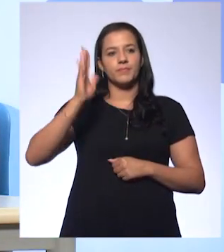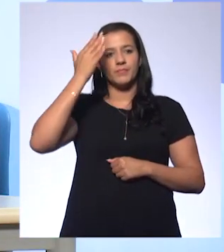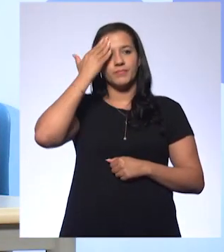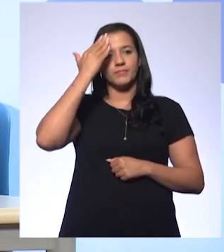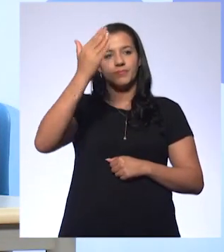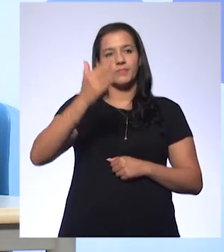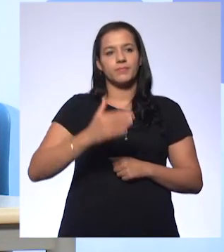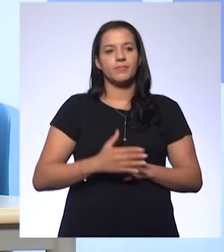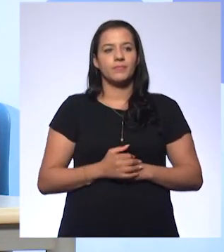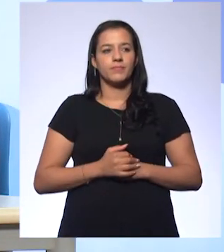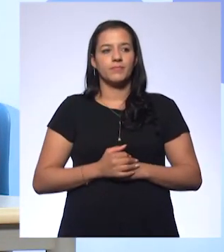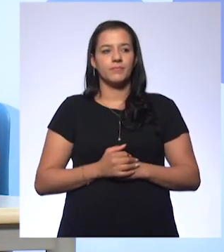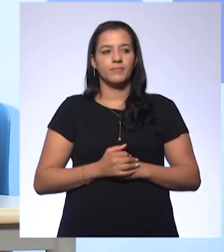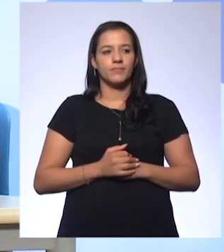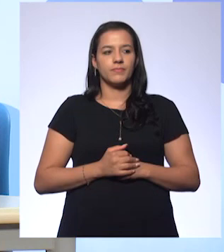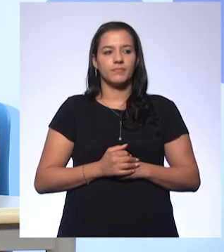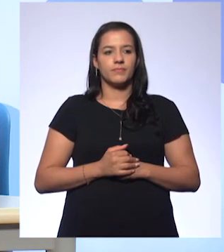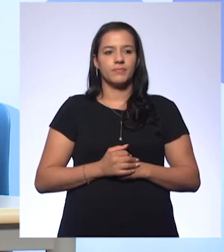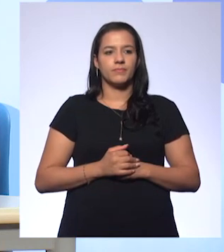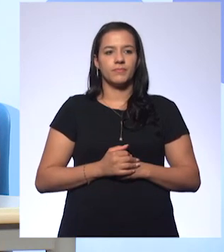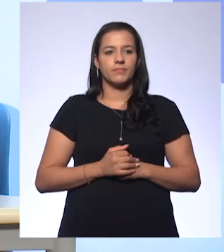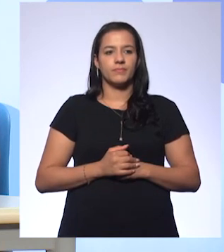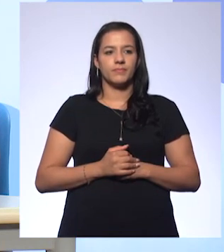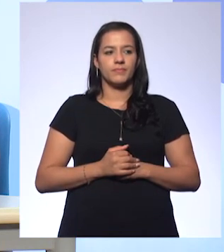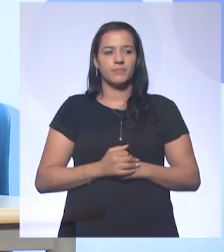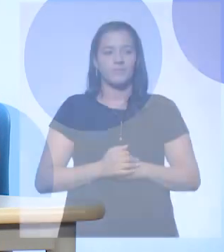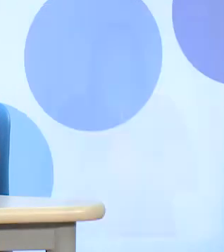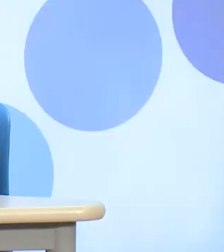todos e até a próxima aula. A gente se vê.